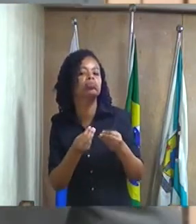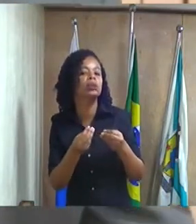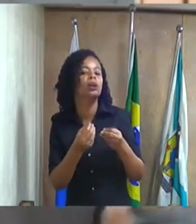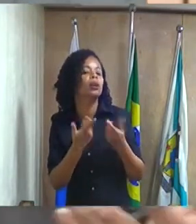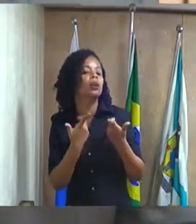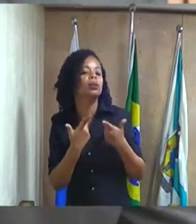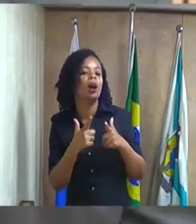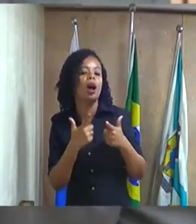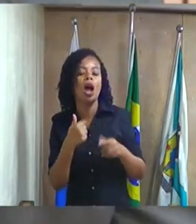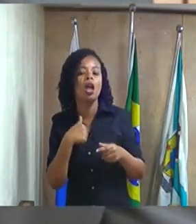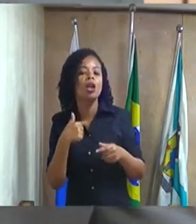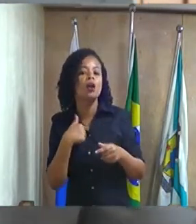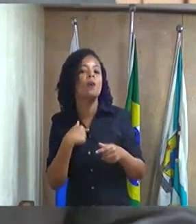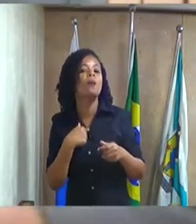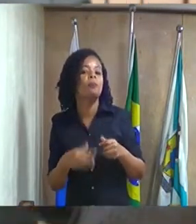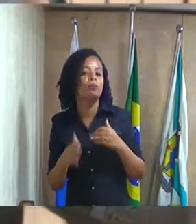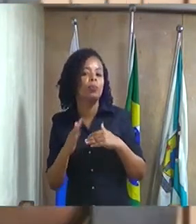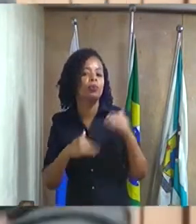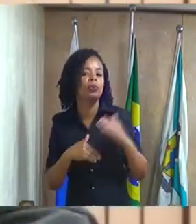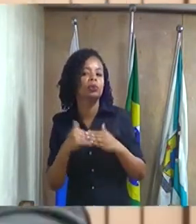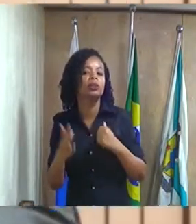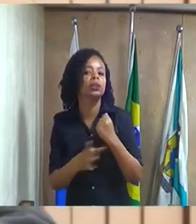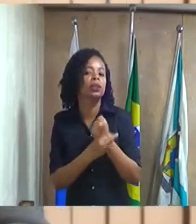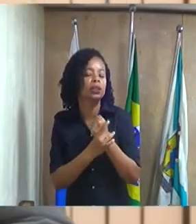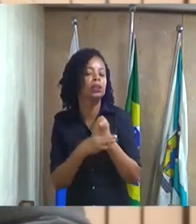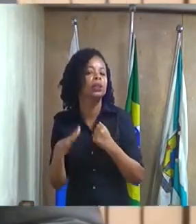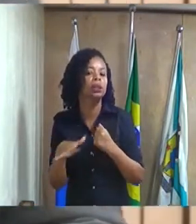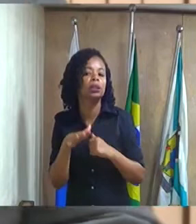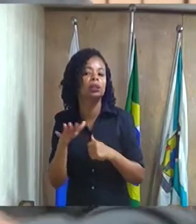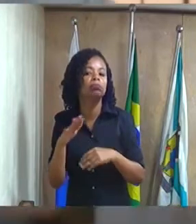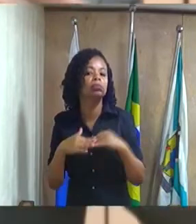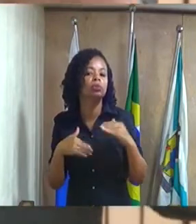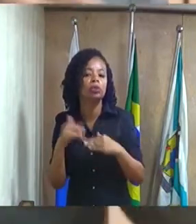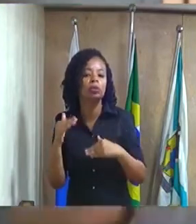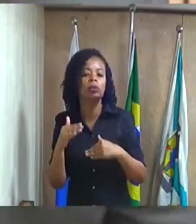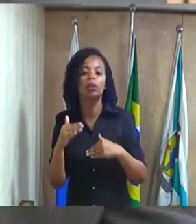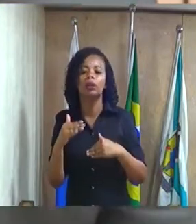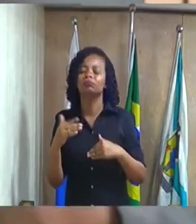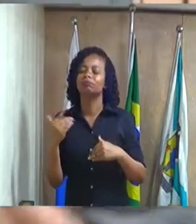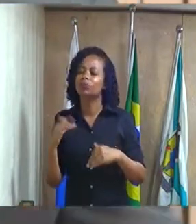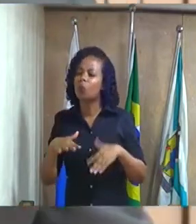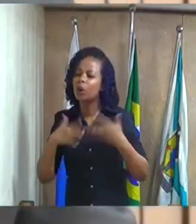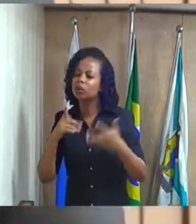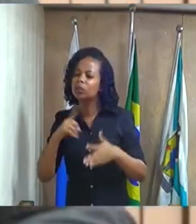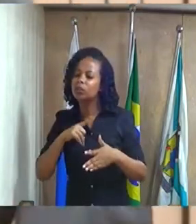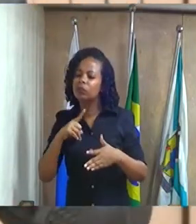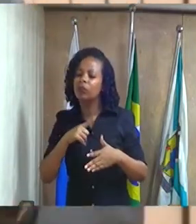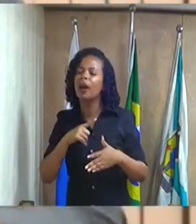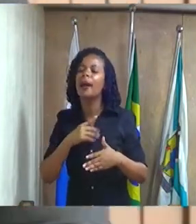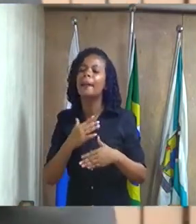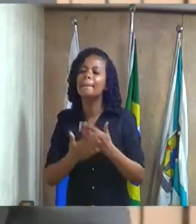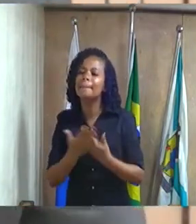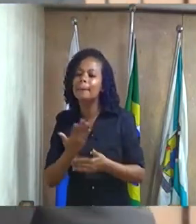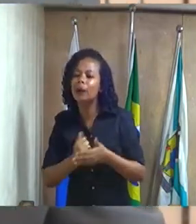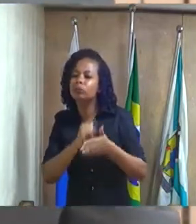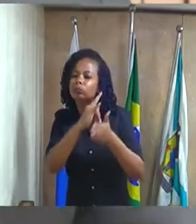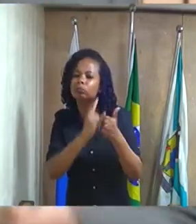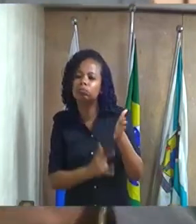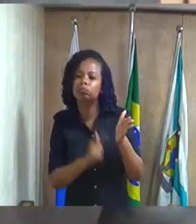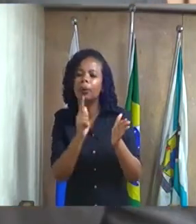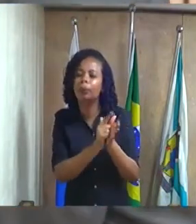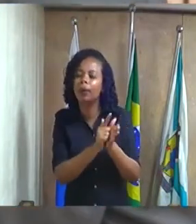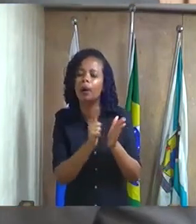profissional também da área de segurança e vocês podem ter certeza quando tiver isso aí em mãos pode contar comigo